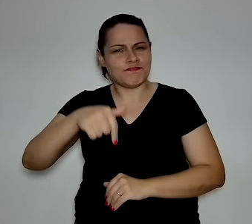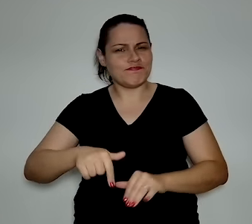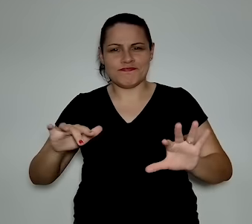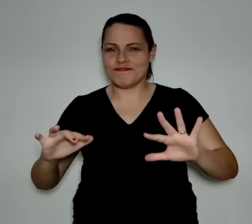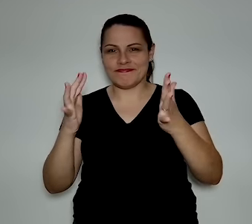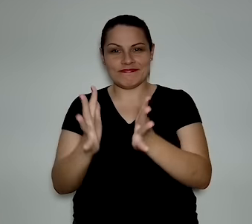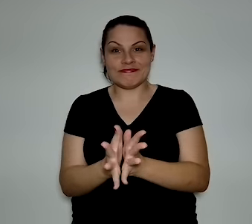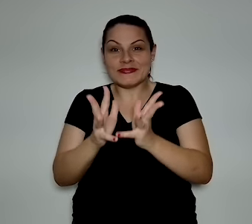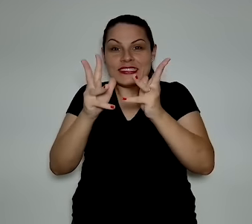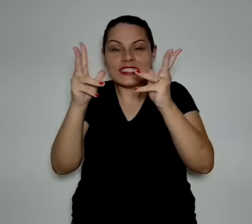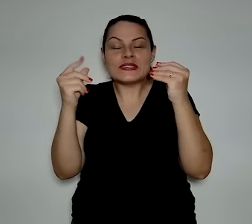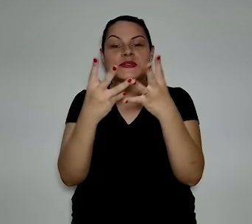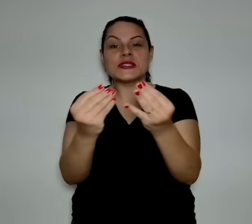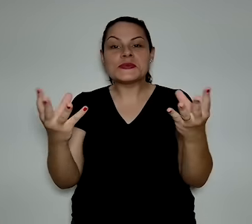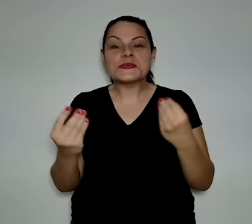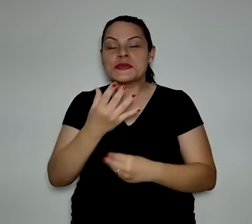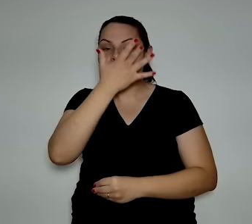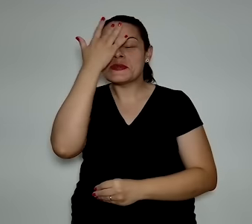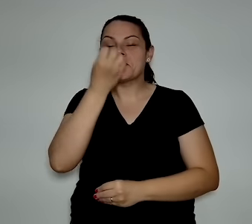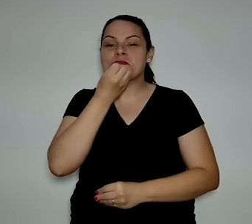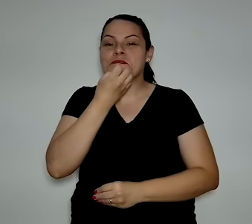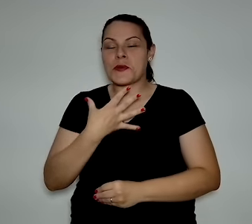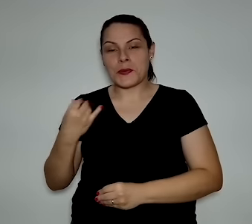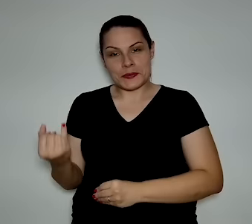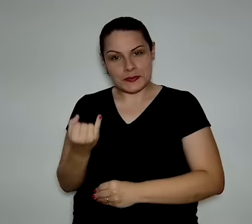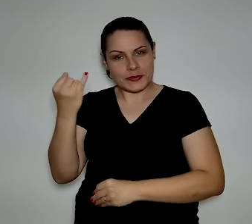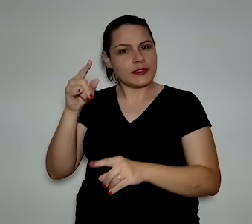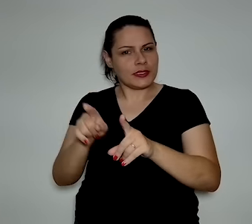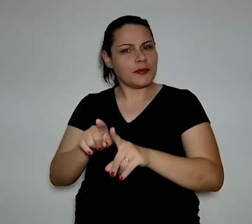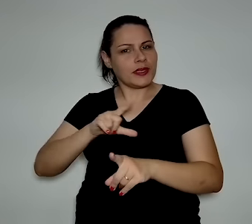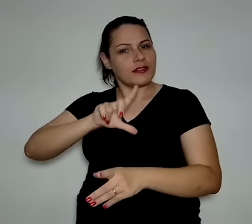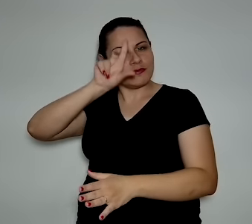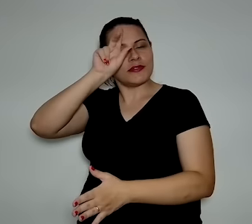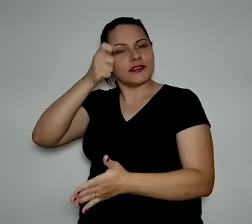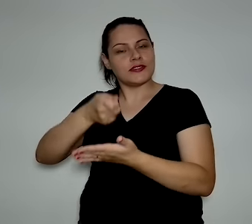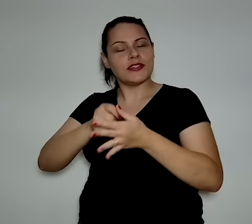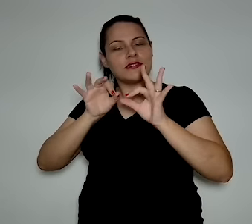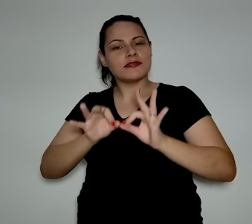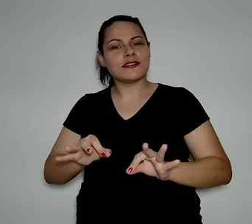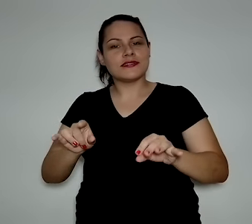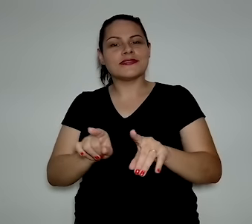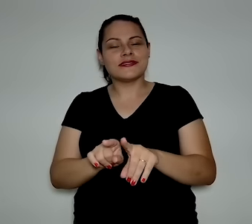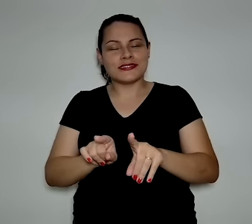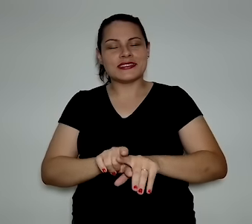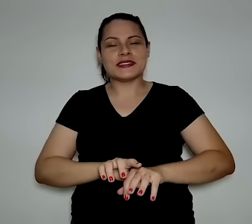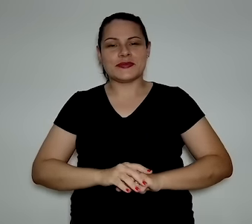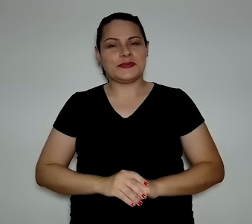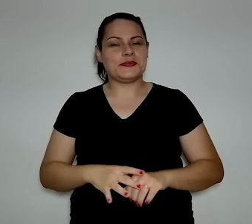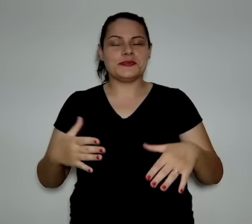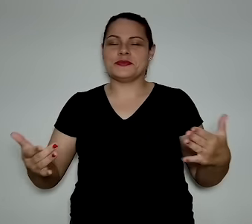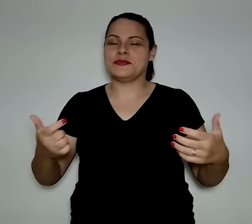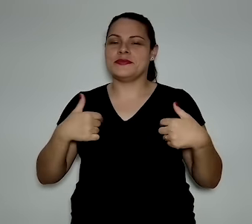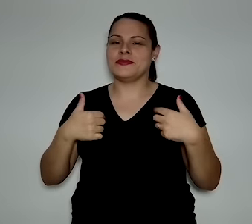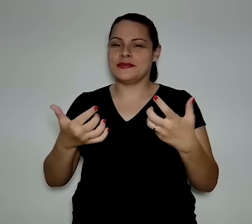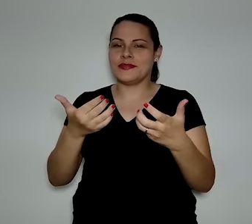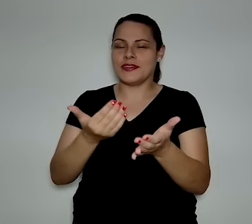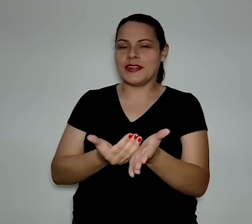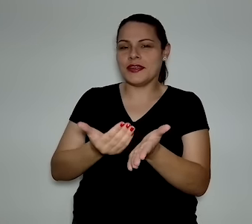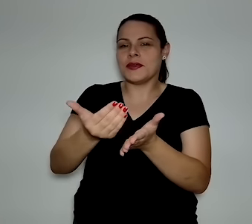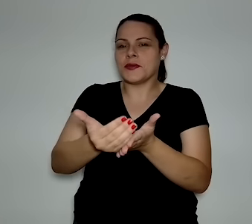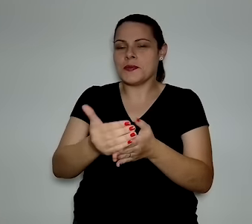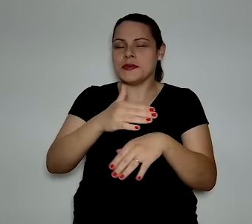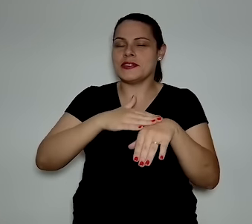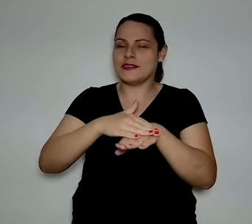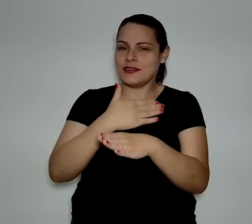high profile aqui, está realmente muita gente importante que está tomando decisões. E eu queria